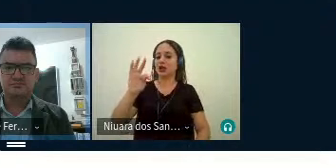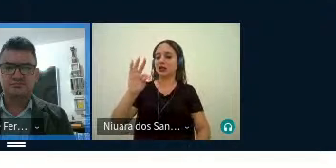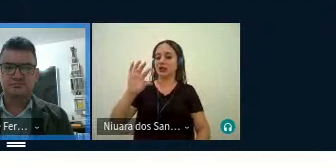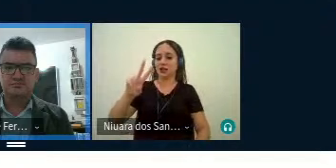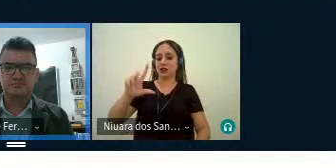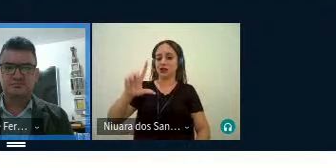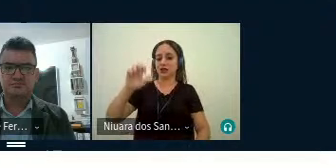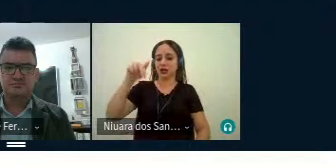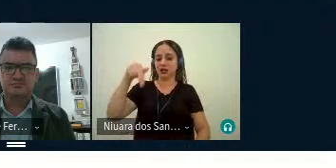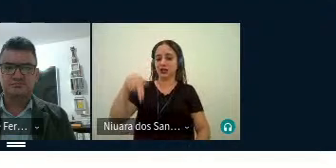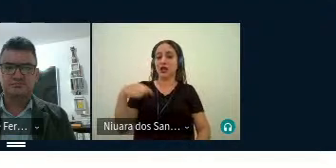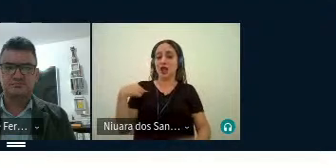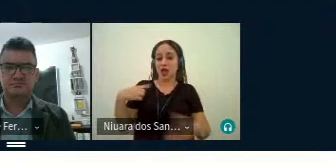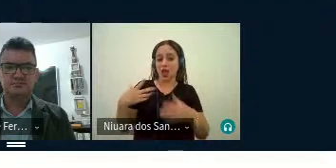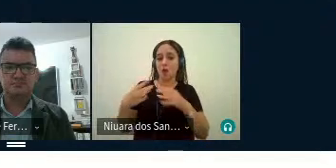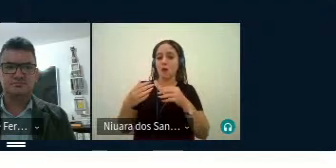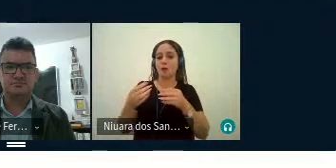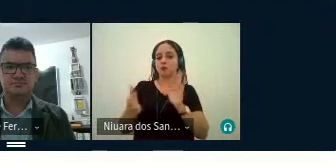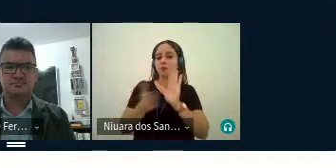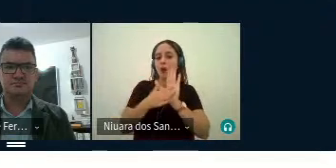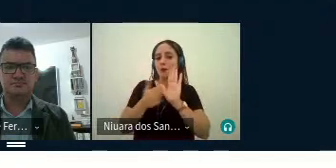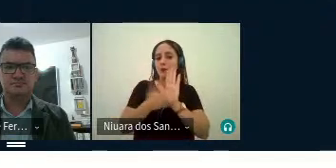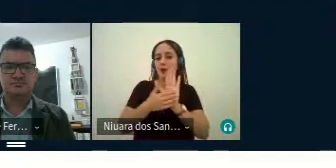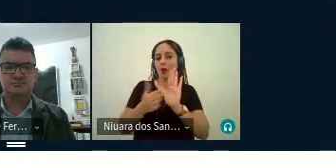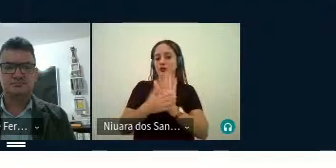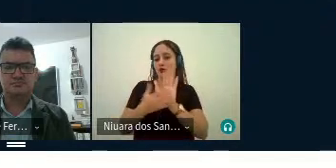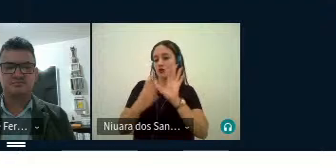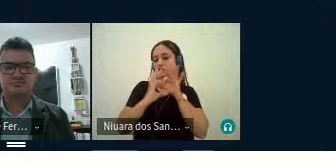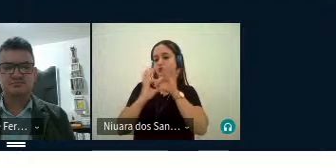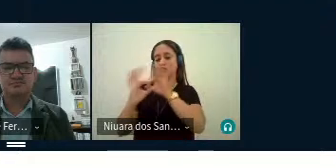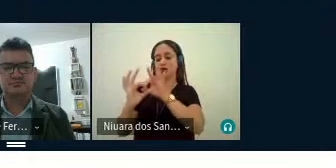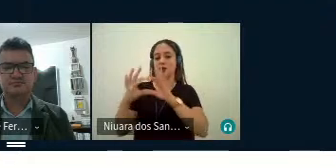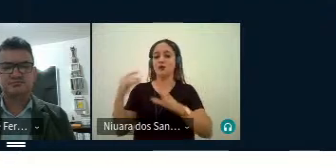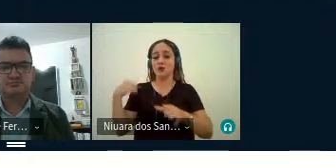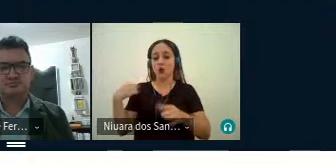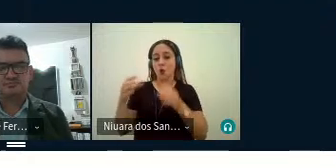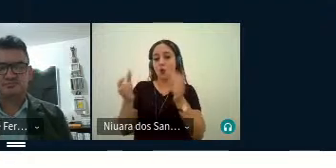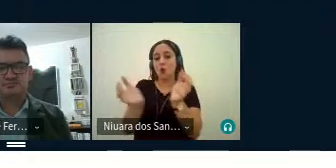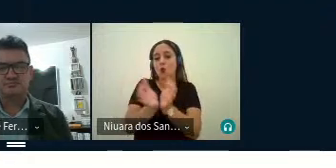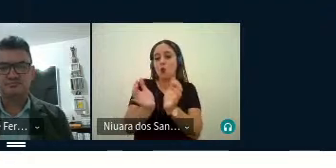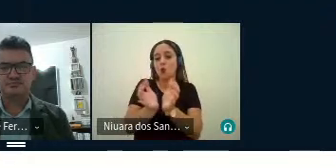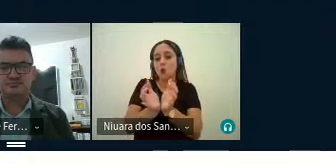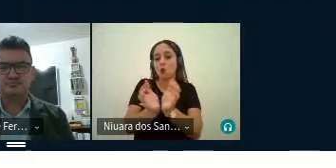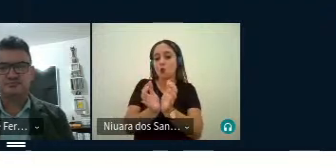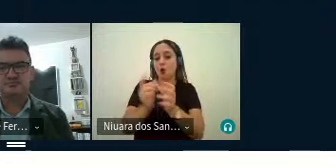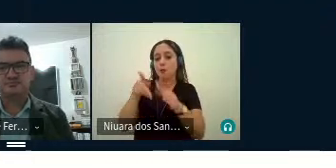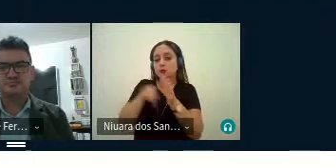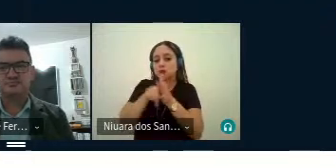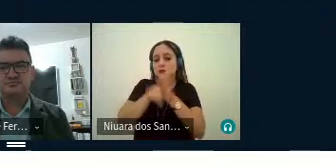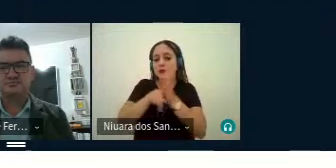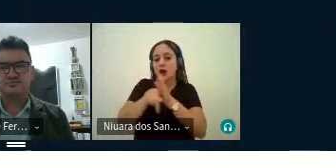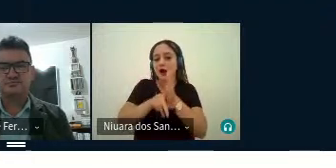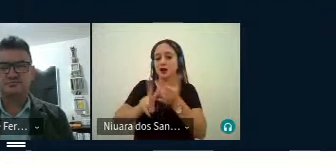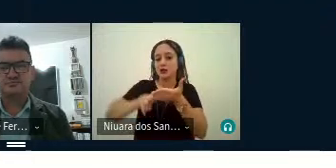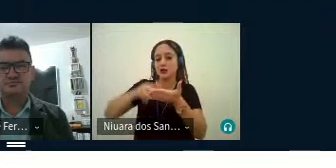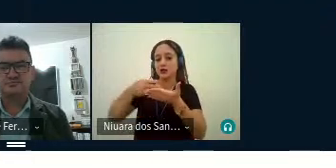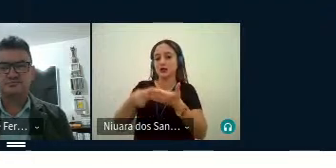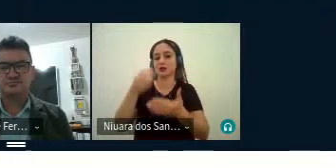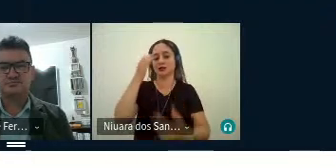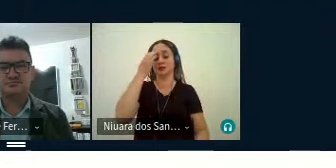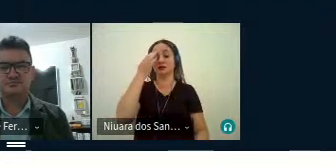proposta de extensão a partir de uma conexão entre os grupos de pesquisa de tradução da Amazônia, o GEPRA,